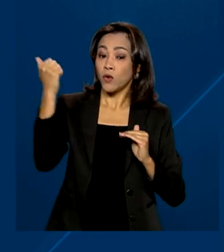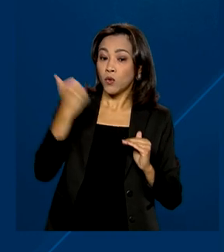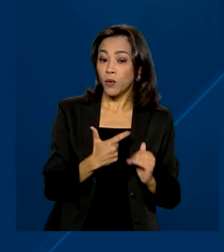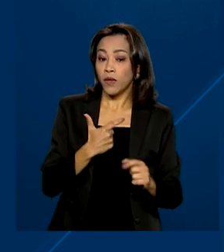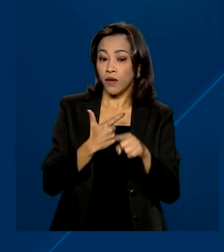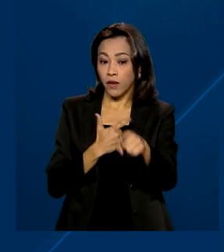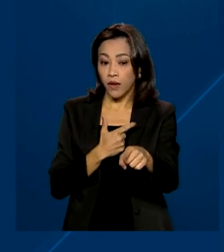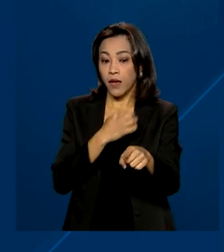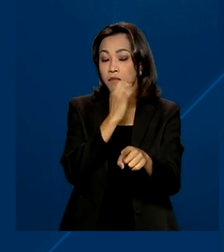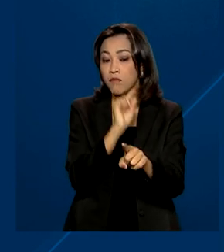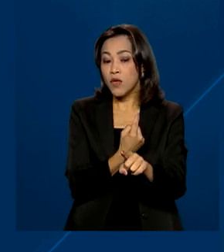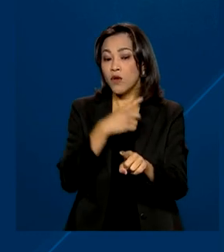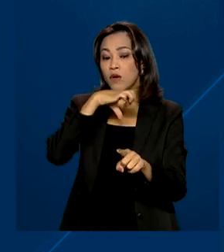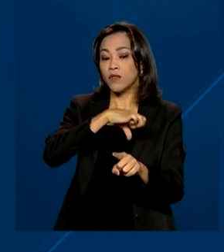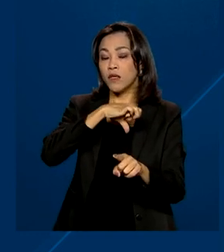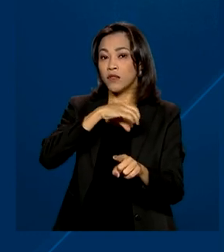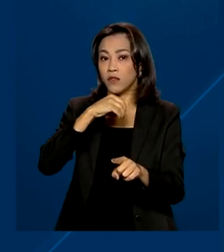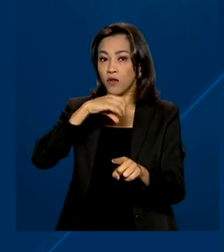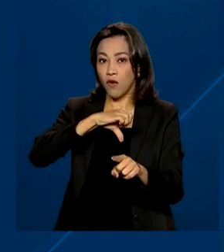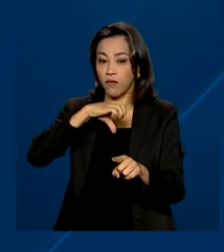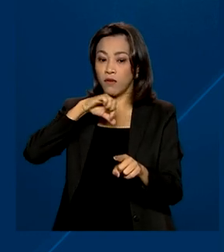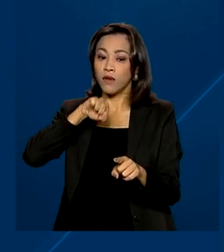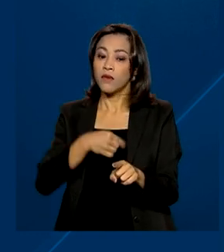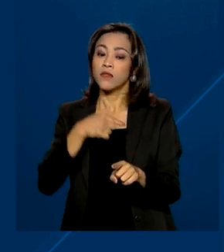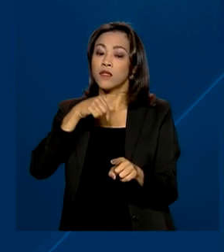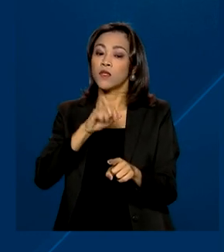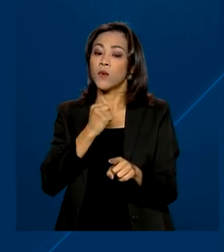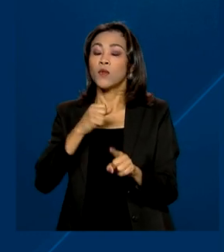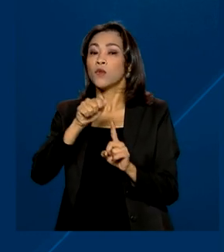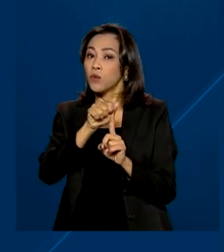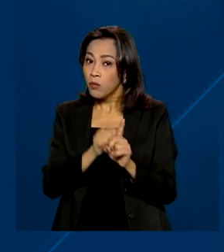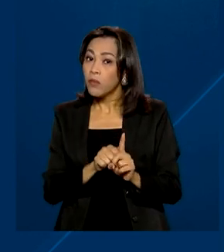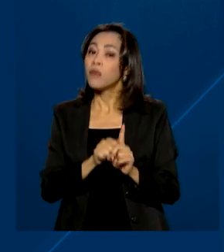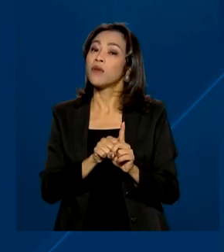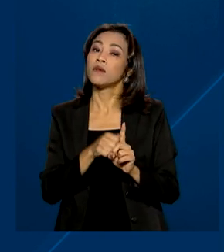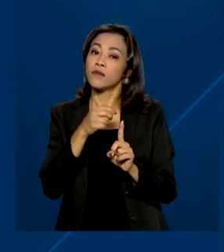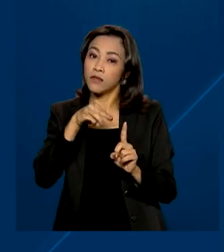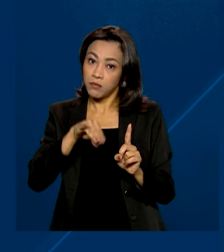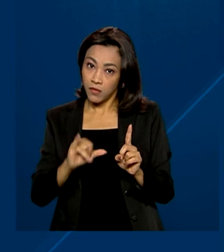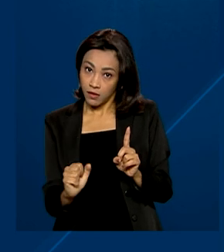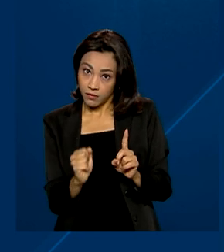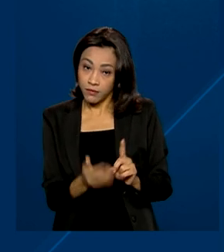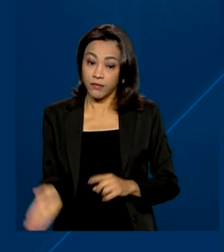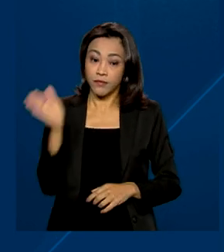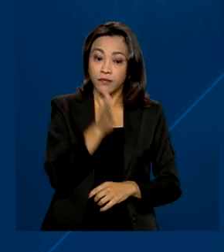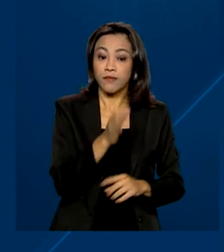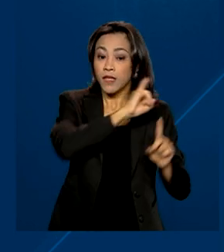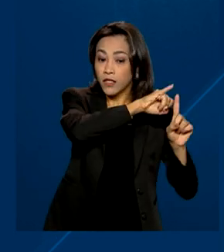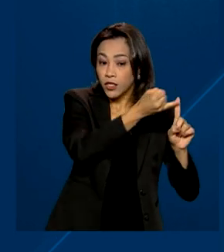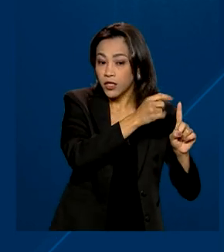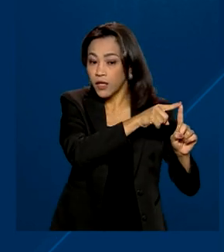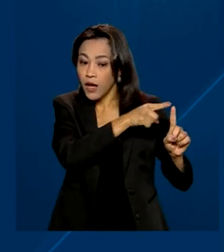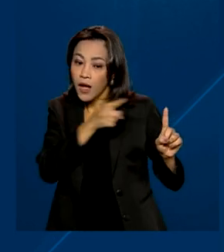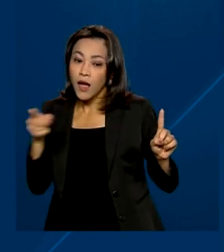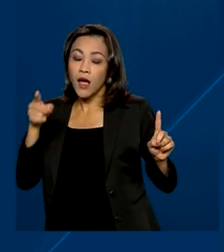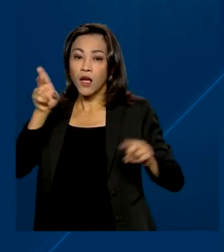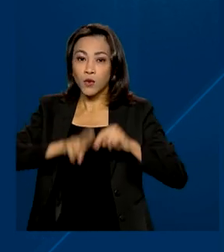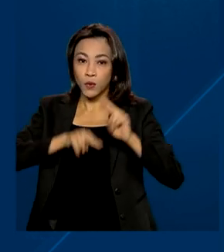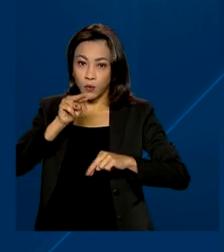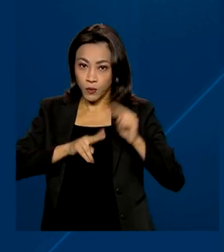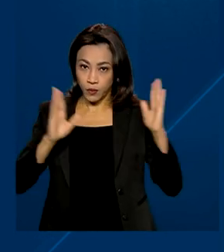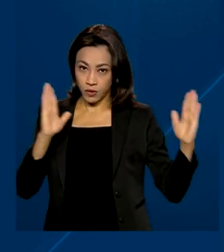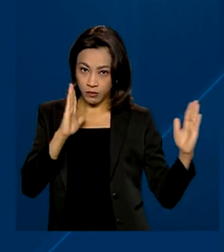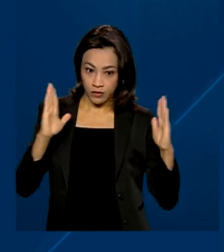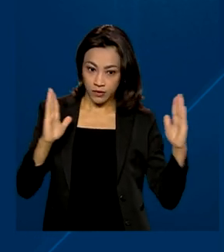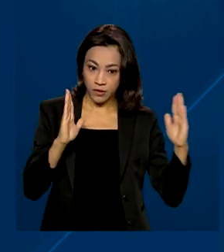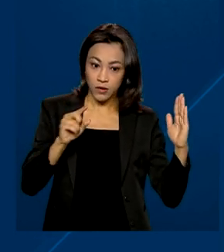.909,78 pagos no mês anterior. De janeiro a junho, o saldo de empregos formais no país